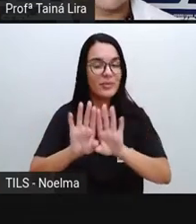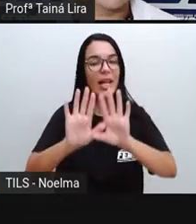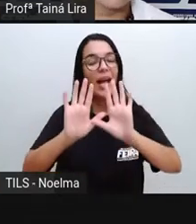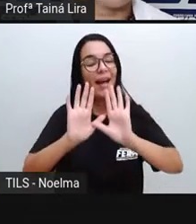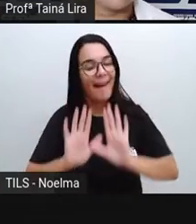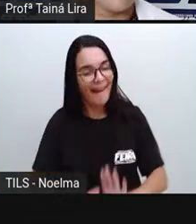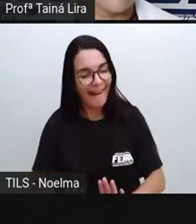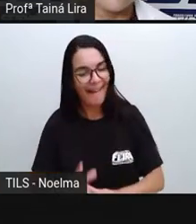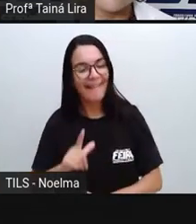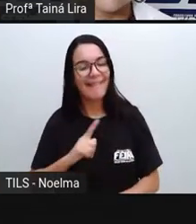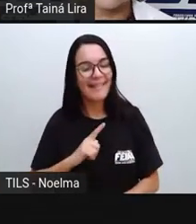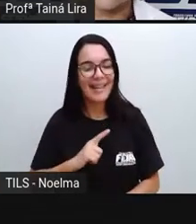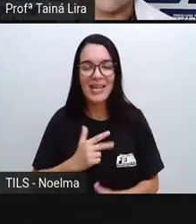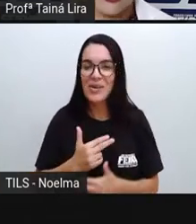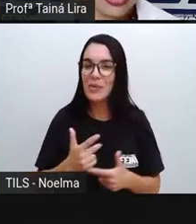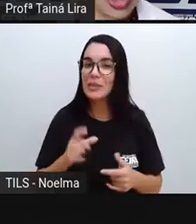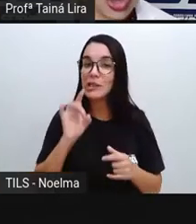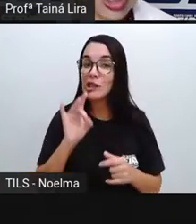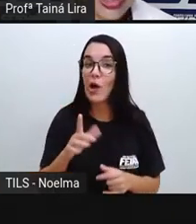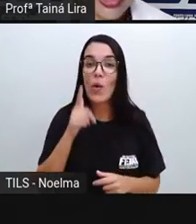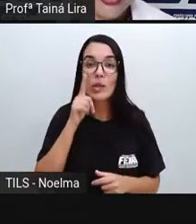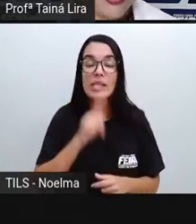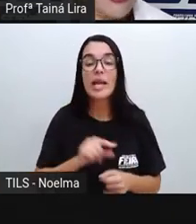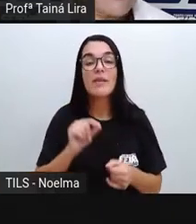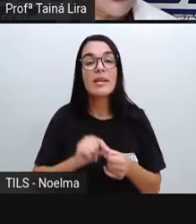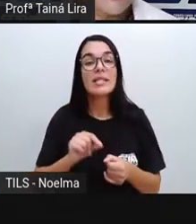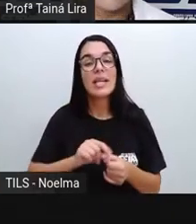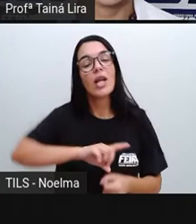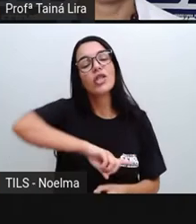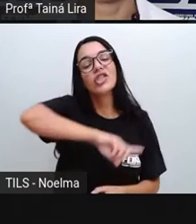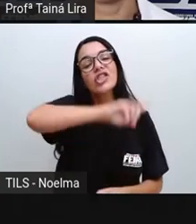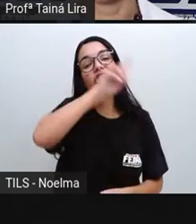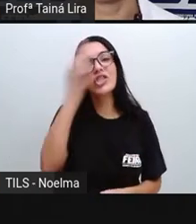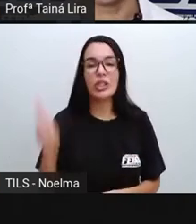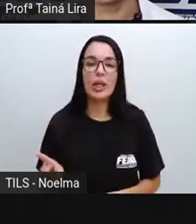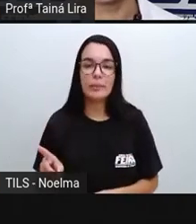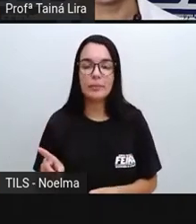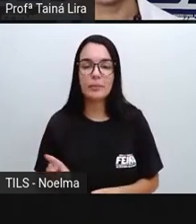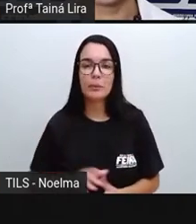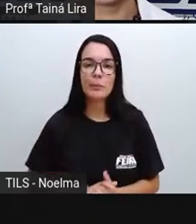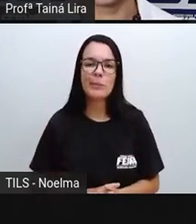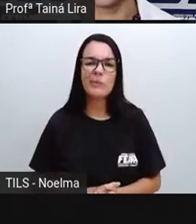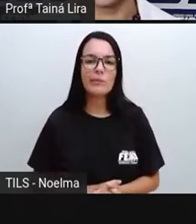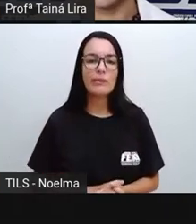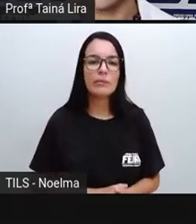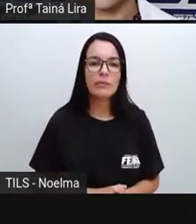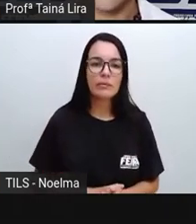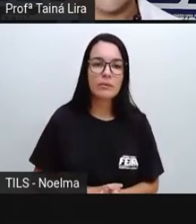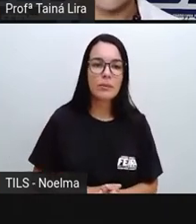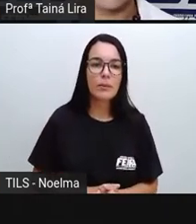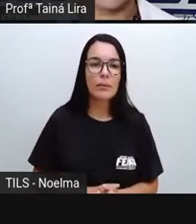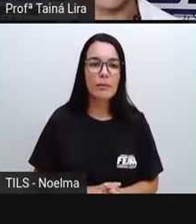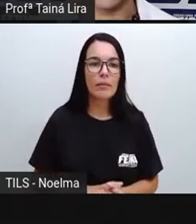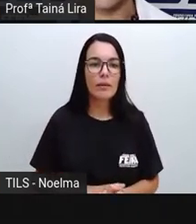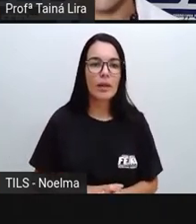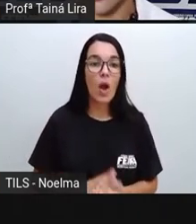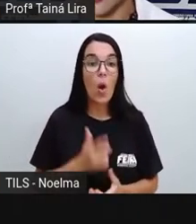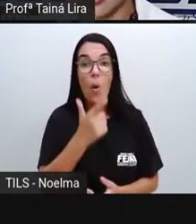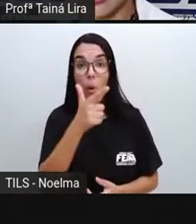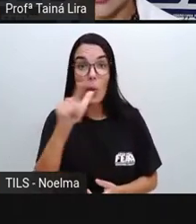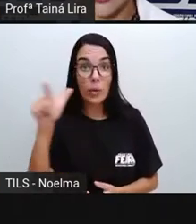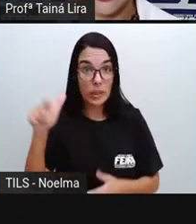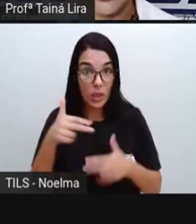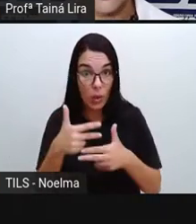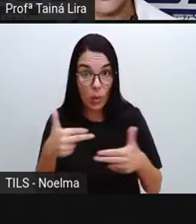que a gente só consegue fazer aí durante o dia, tá? Bom, quais são as outras atividades PRO que nós só